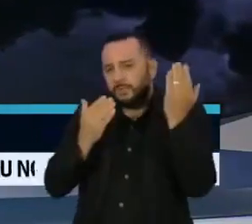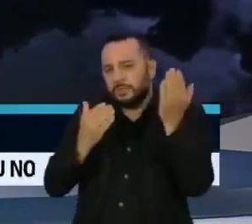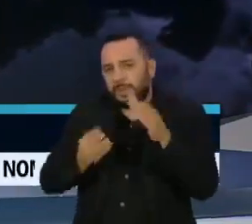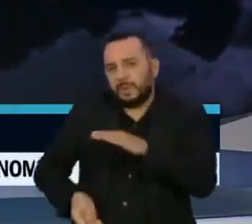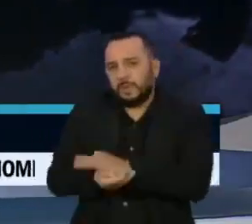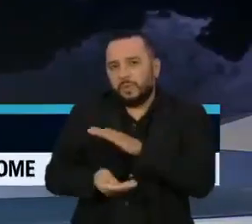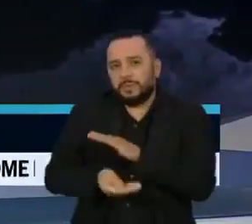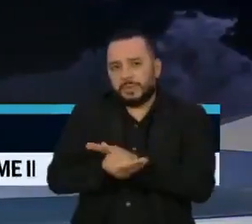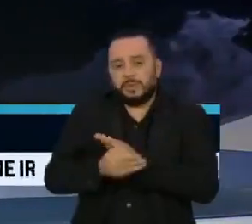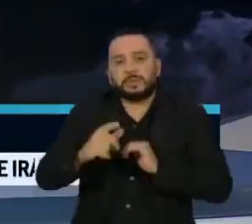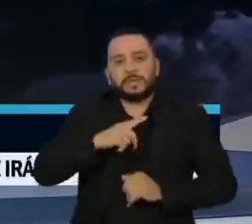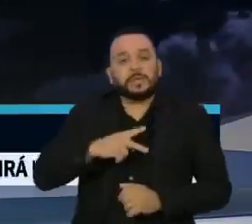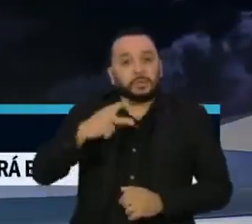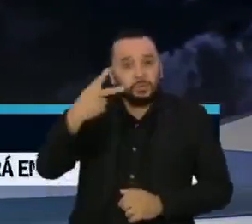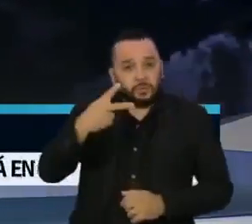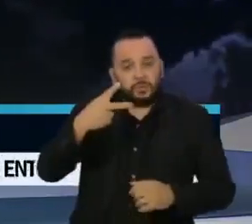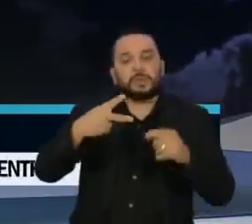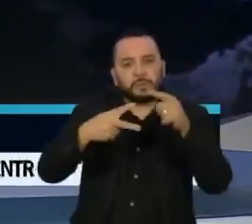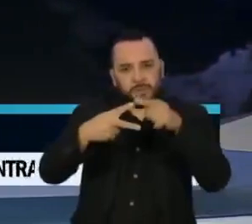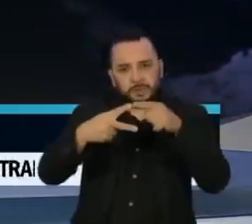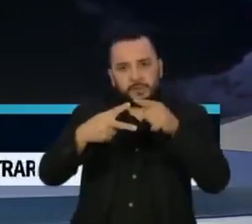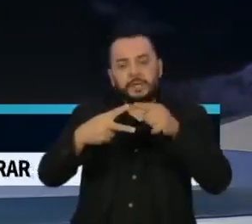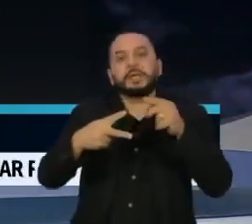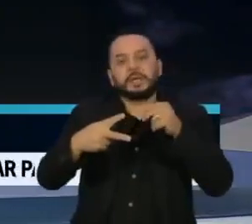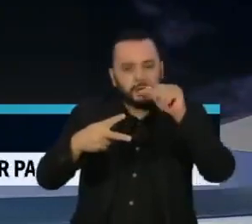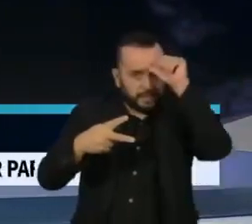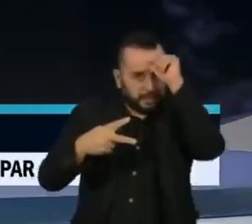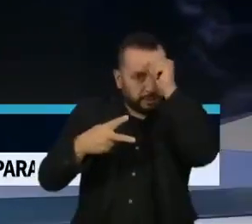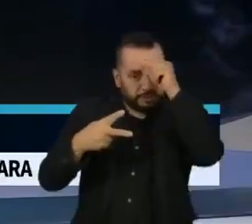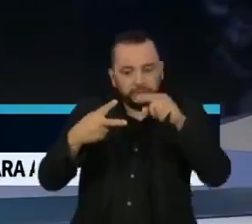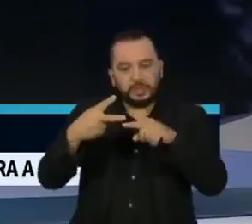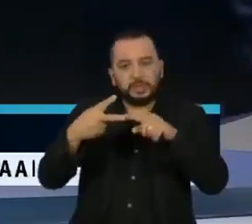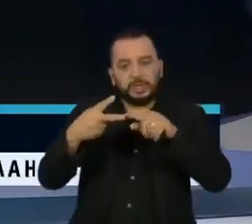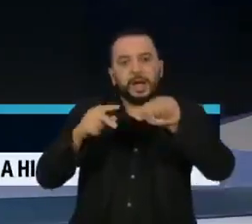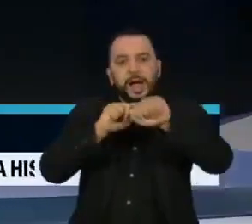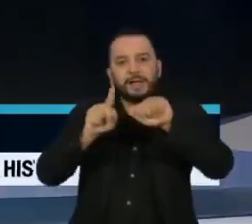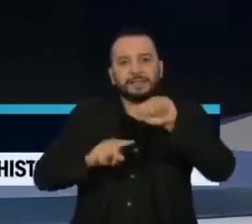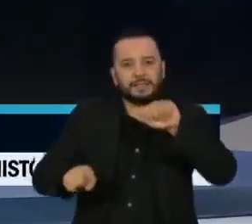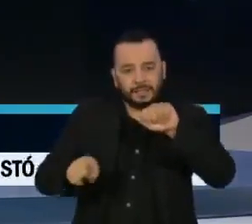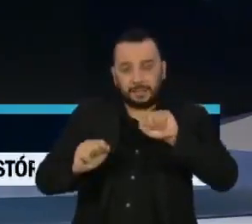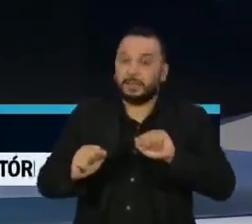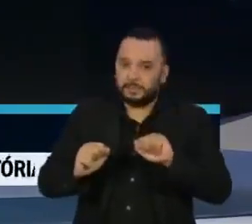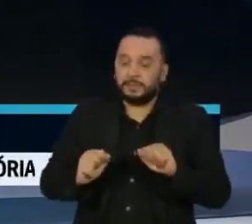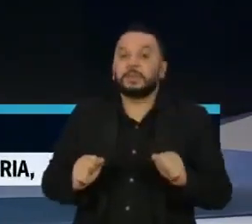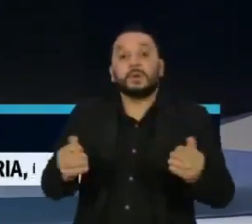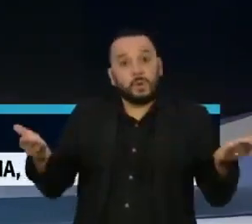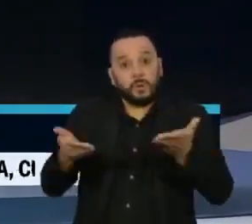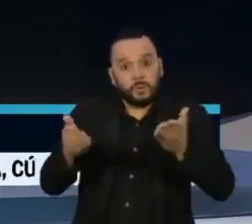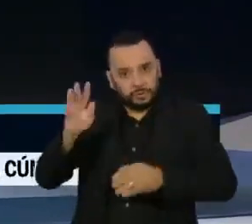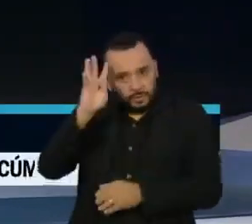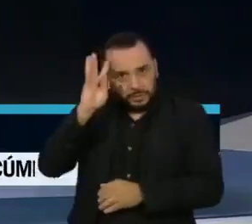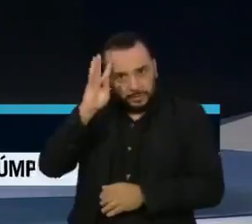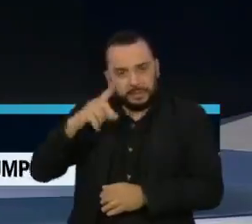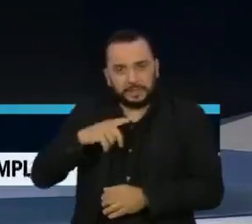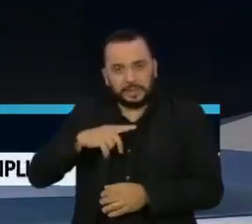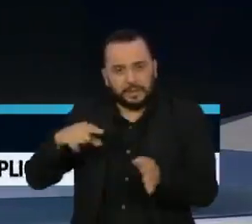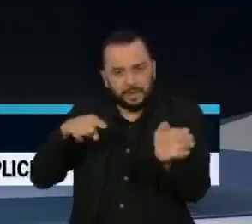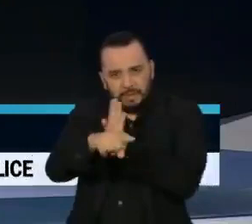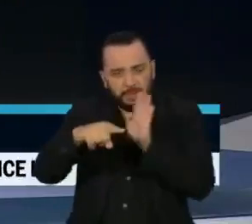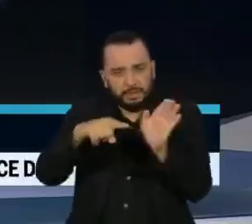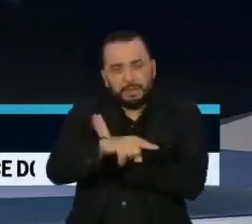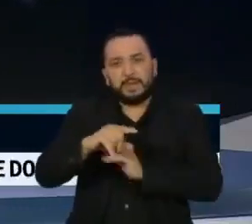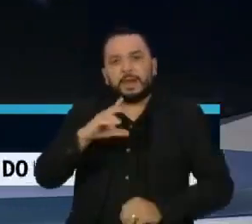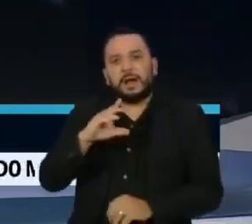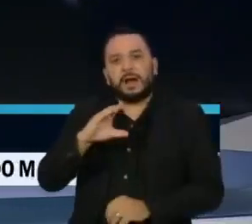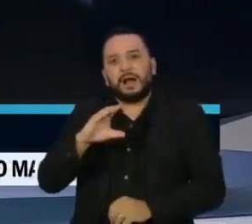na aquisição de duas vacinas, a indiana Covaxin e a AstraZeneca. A oitiva desta quarta foi com o empresário Carlos